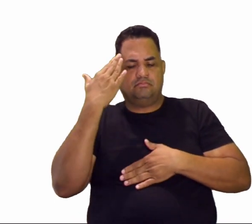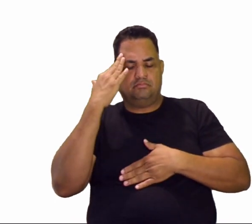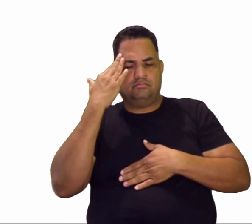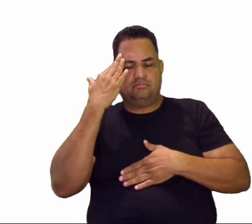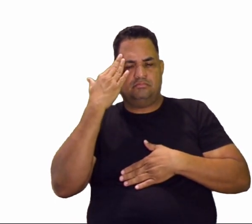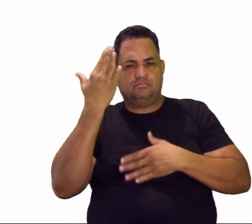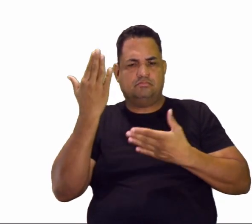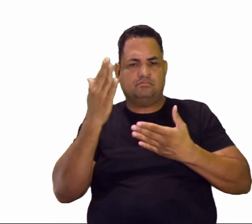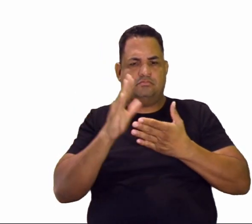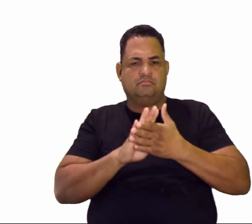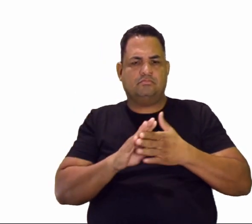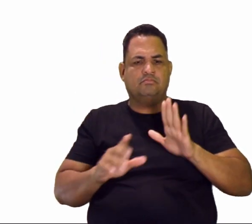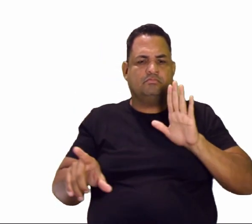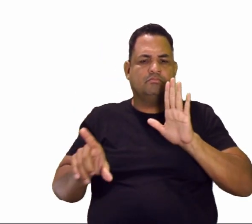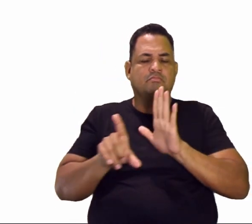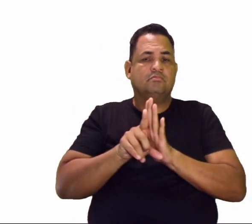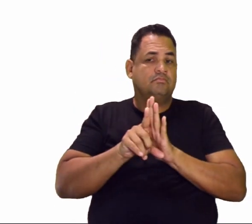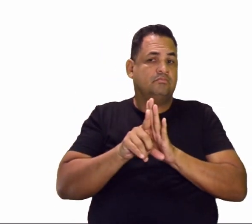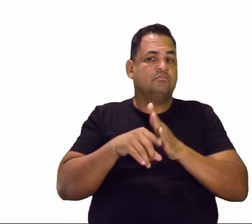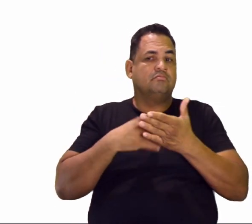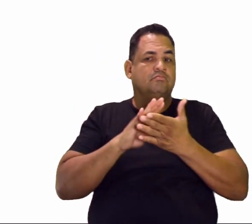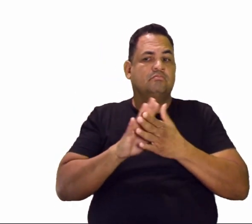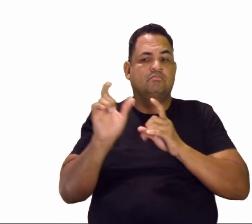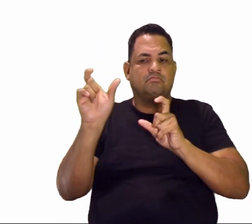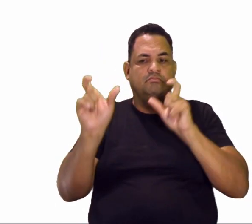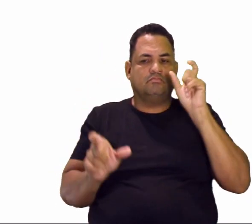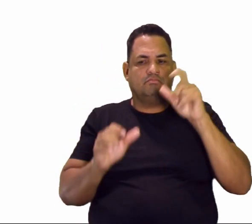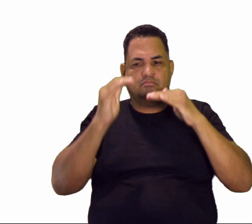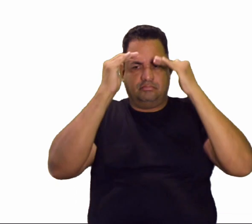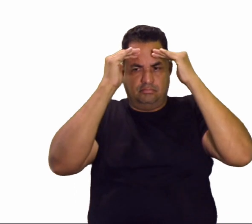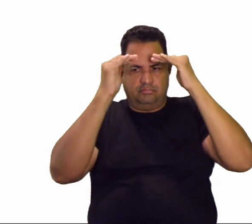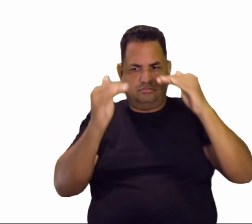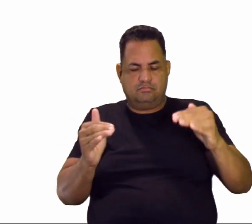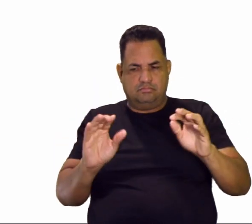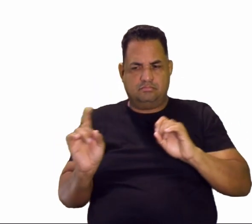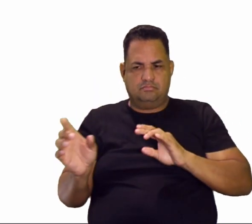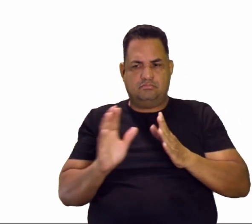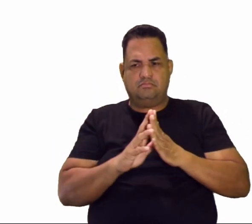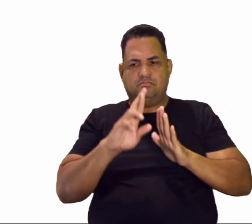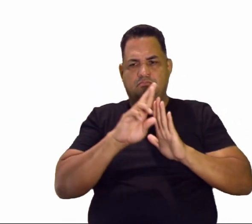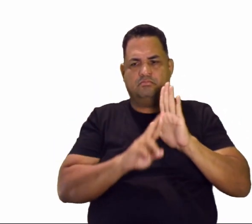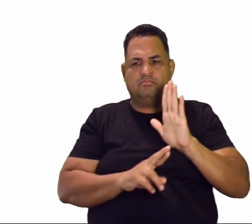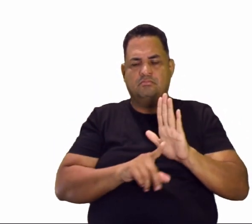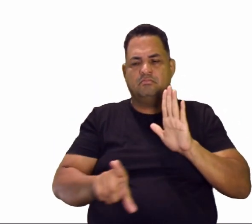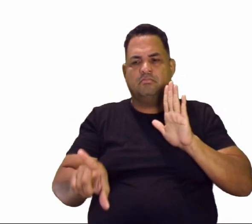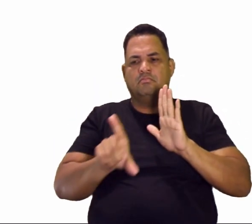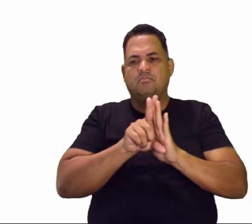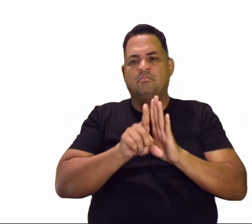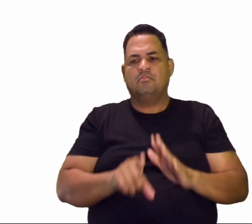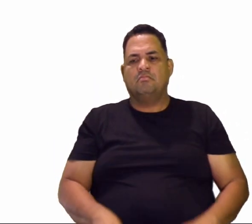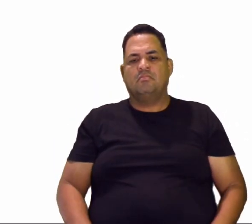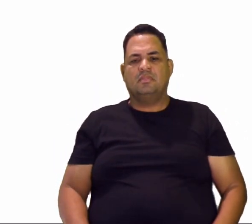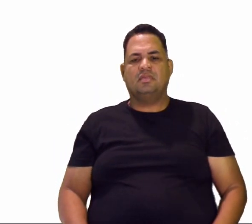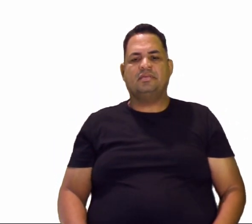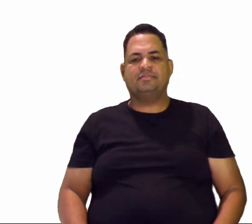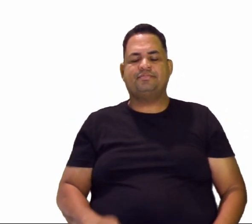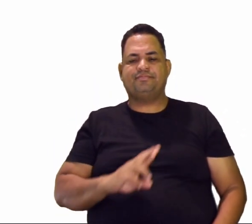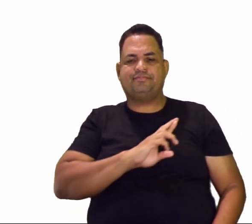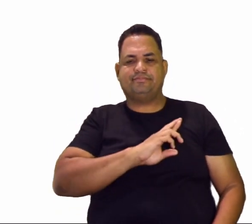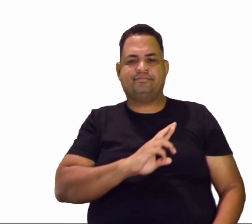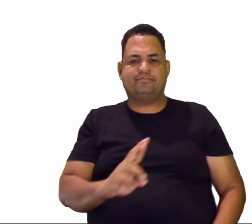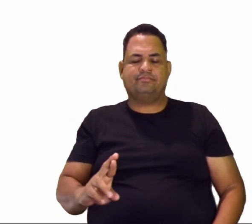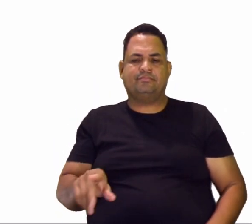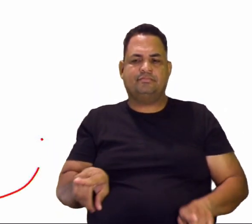de legislação ali para o indivíduo, né? São as leis, são as regras, enfim. E a